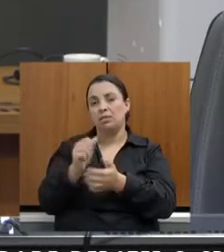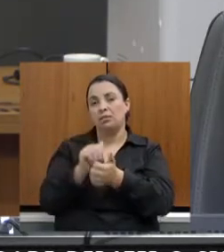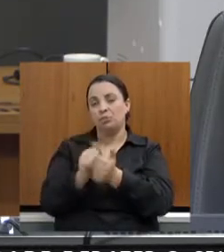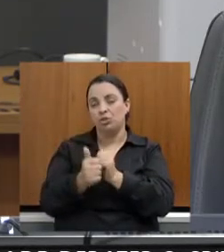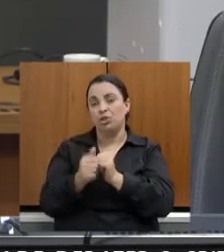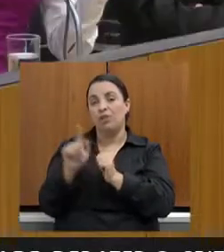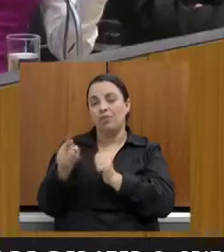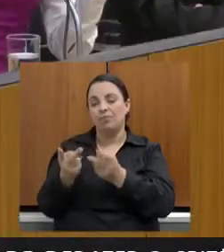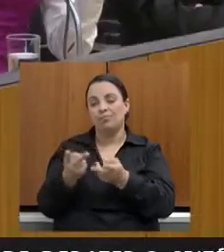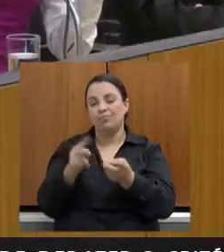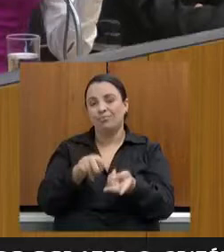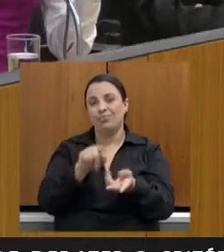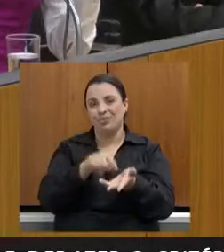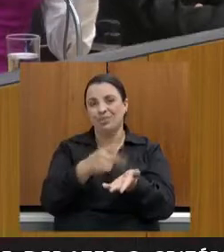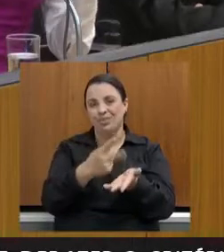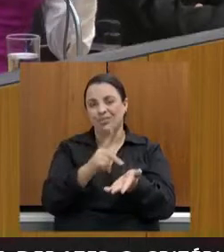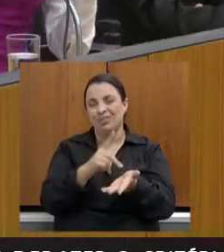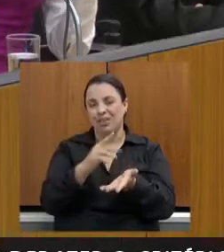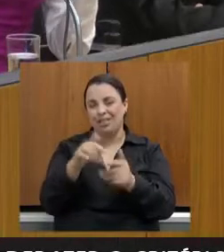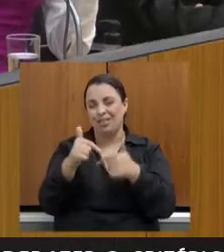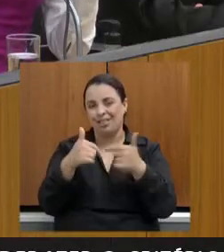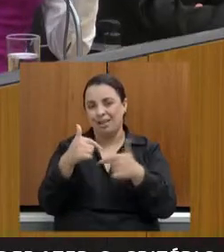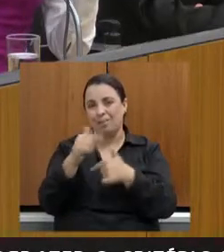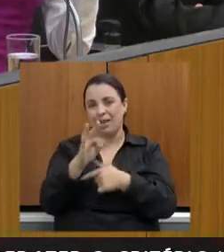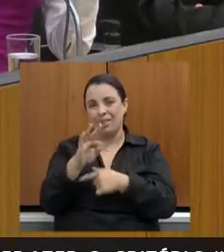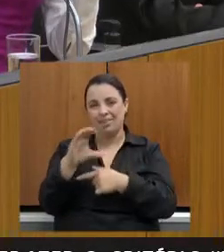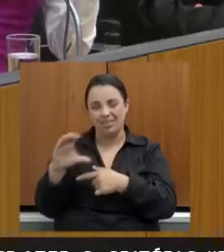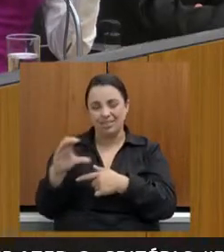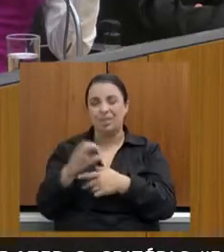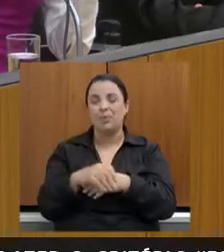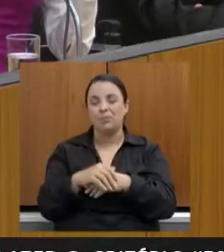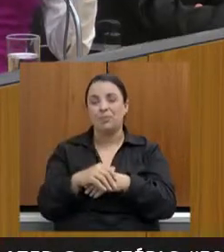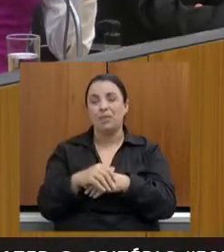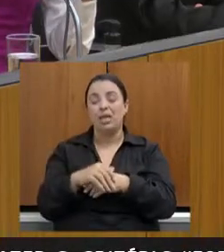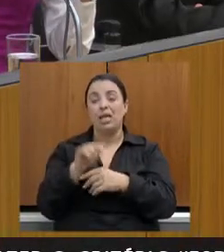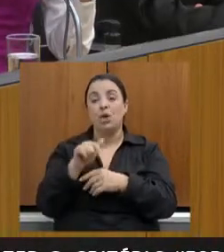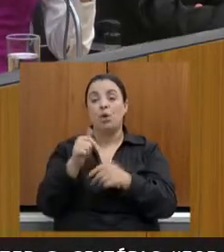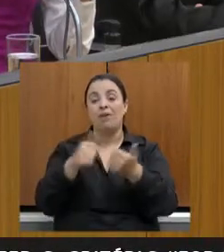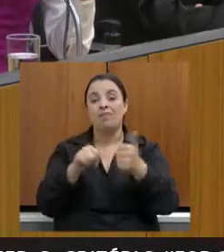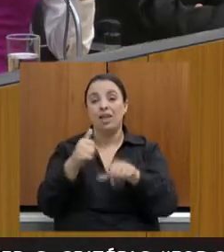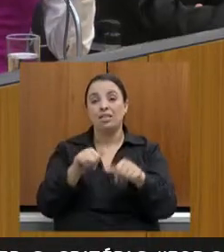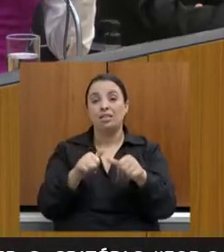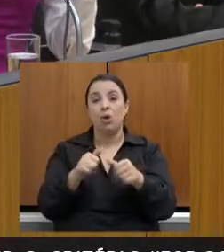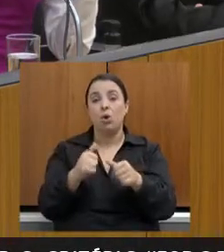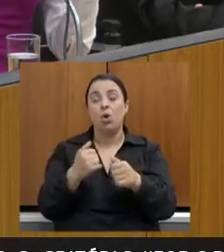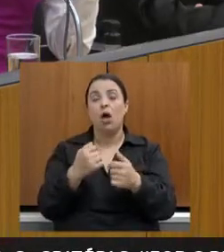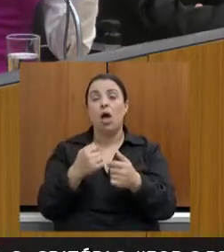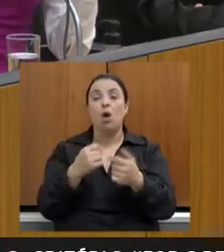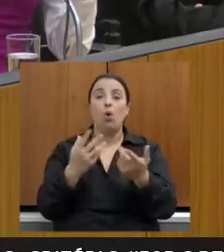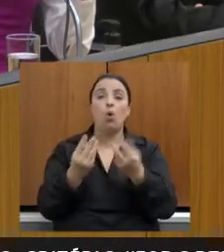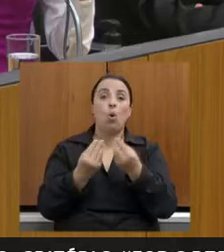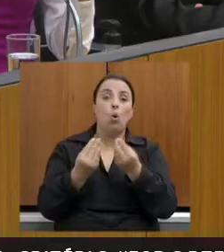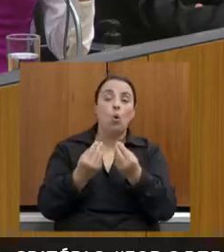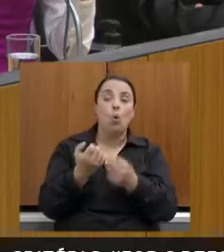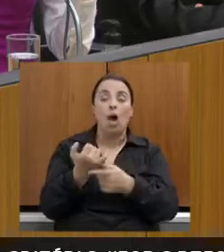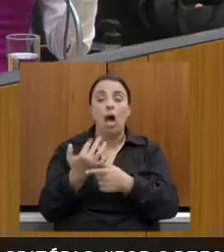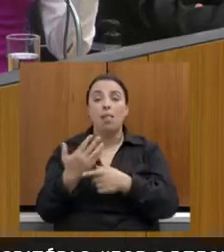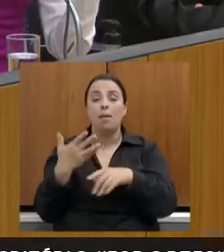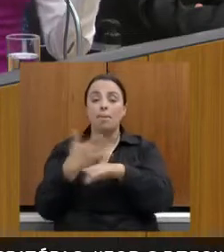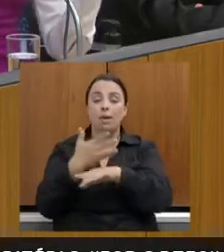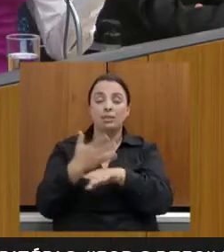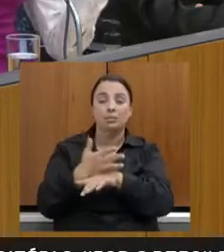o trabalho de conclusão de curso dele, uma análise de frequência de participação dos municípios ao longo dos anos.